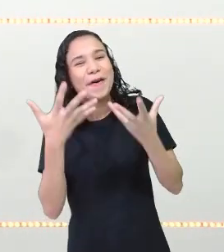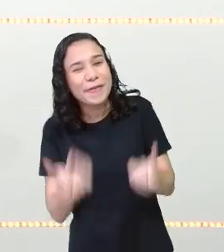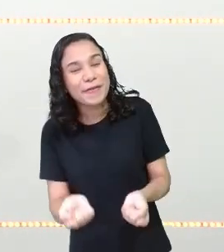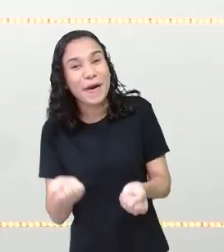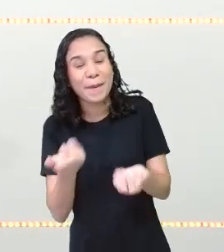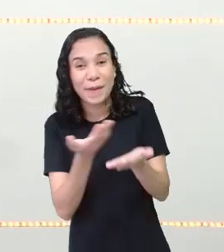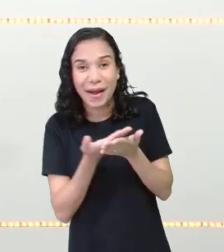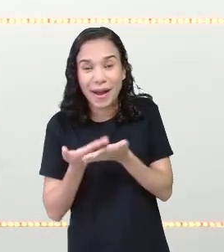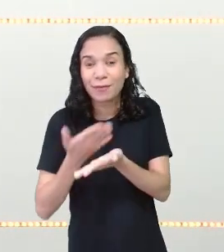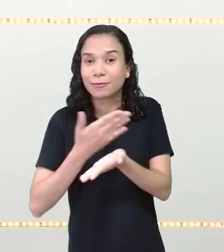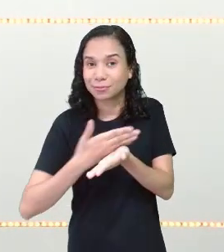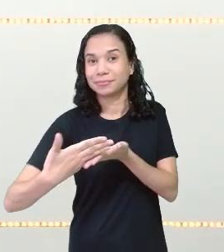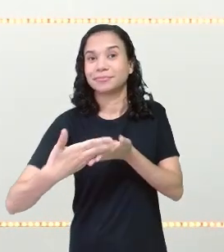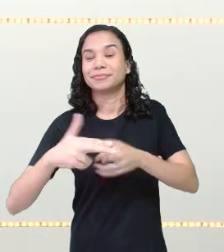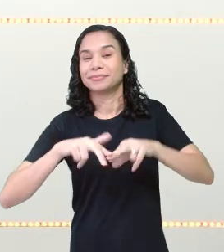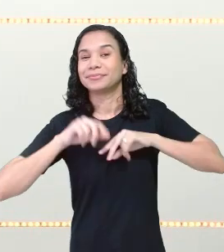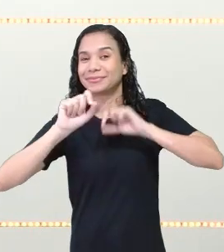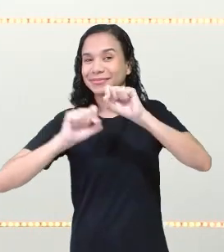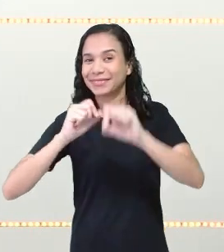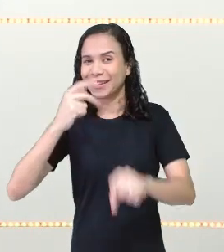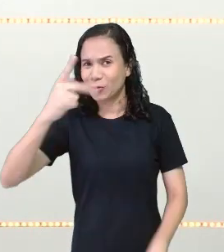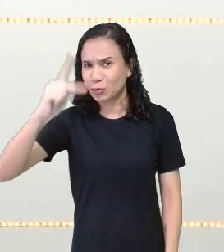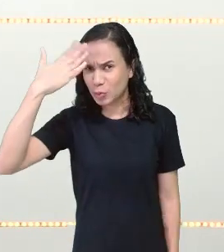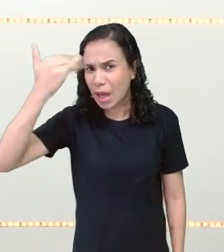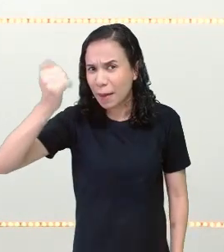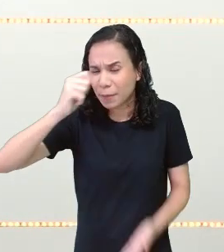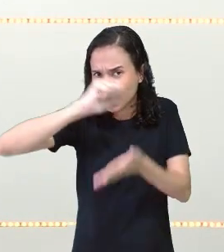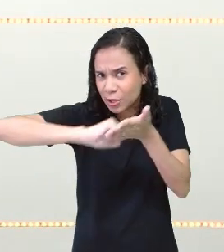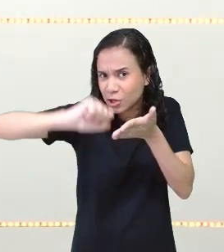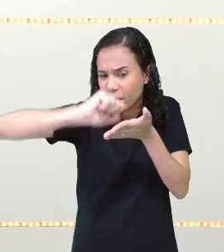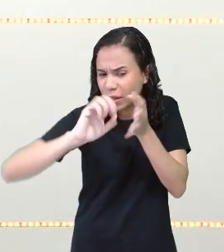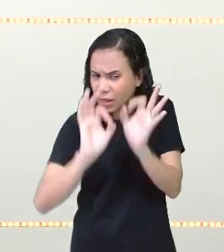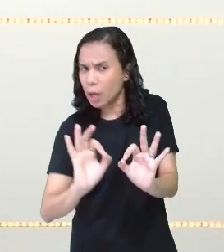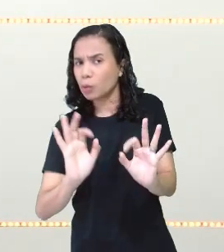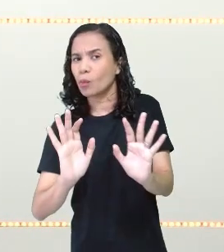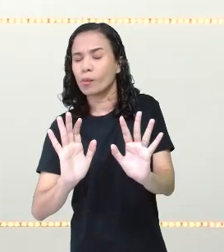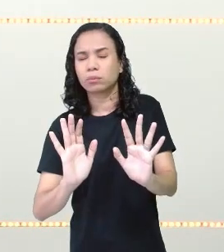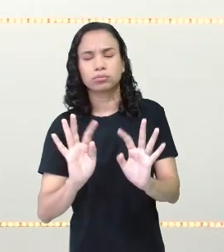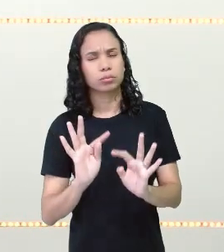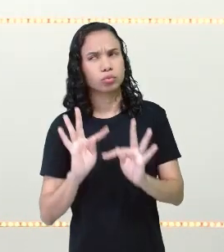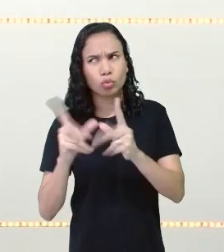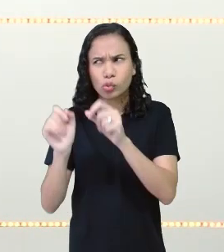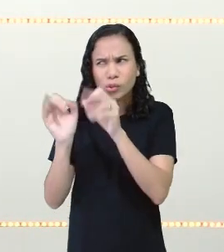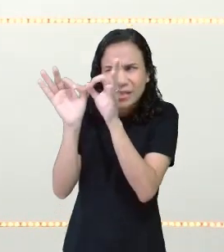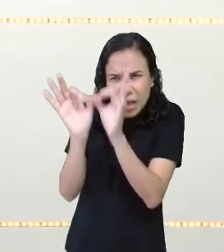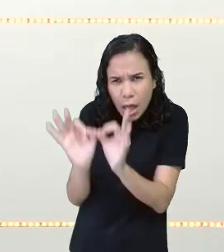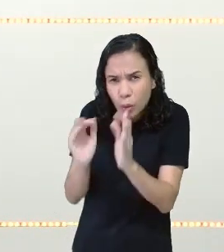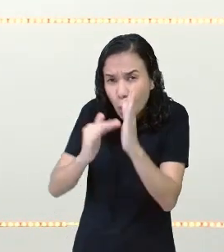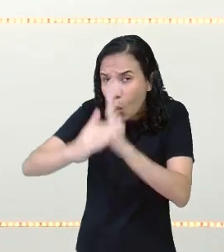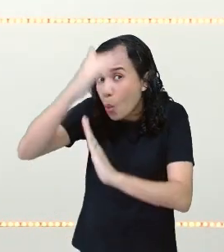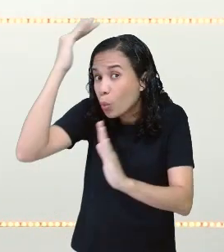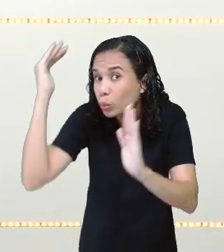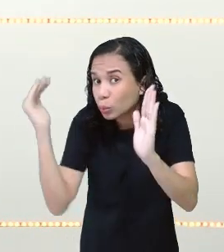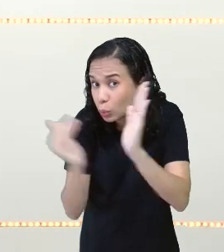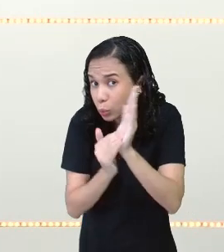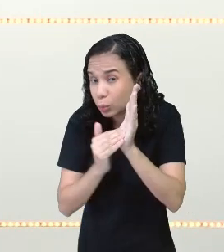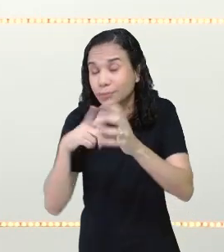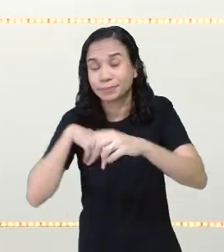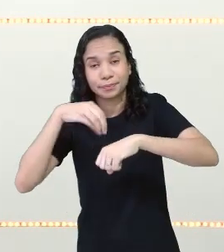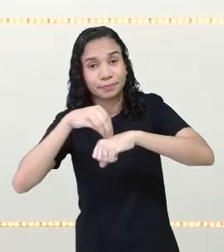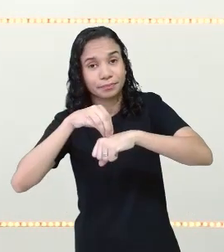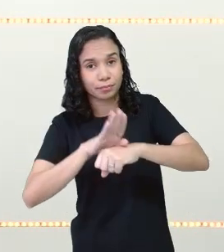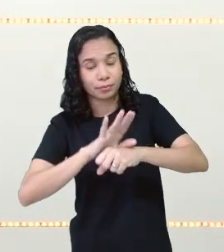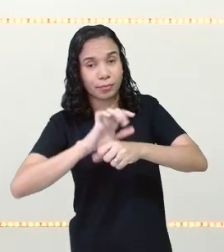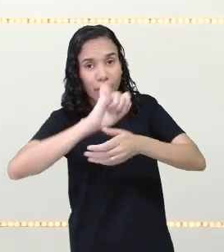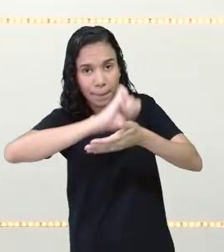ao início da aula. E aí, você sabe escrever corretamente? Todo mundo escreve certinho? Gente, uma dica, para escrever